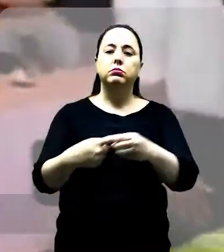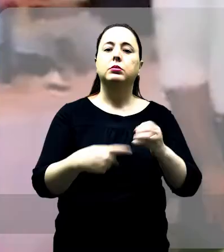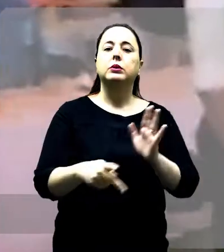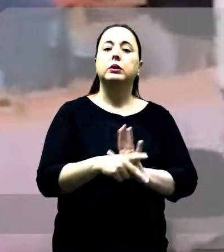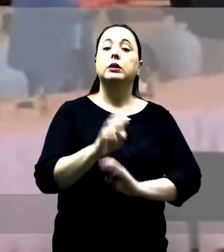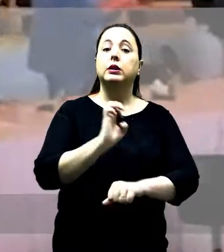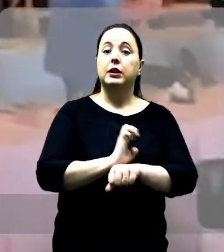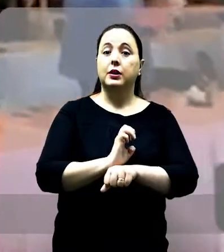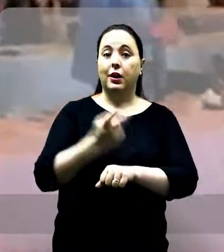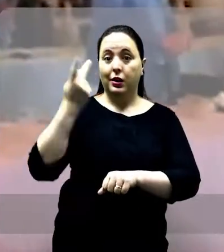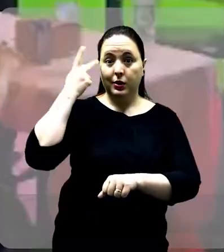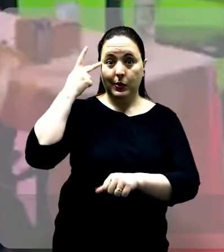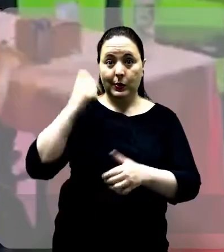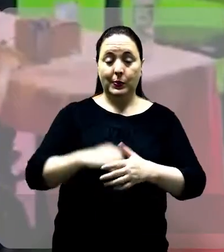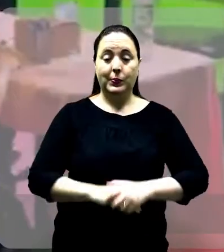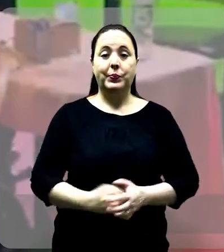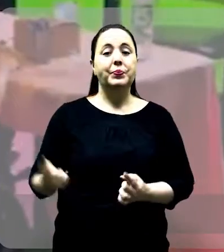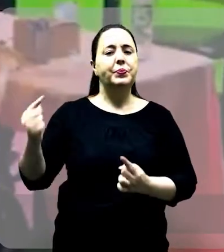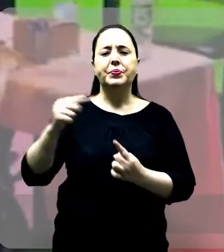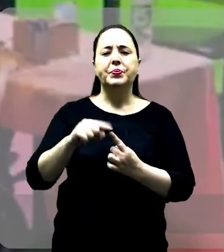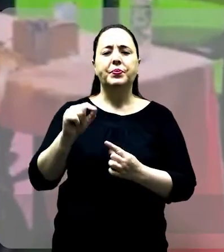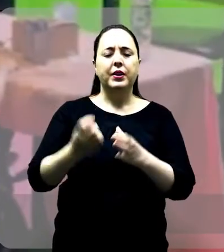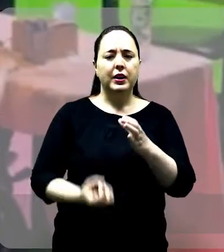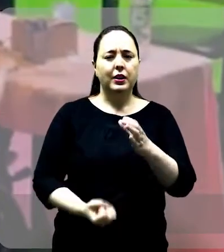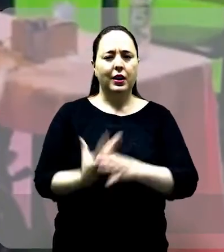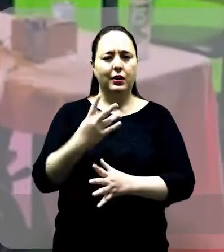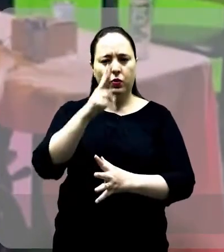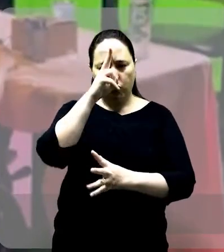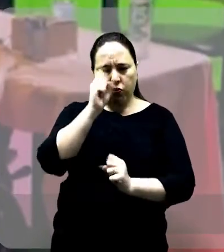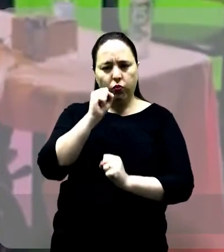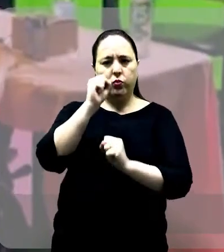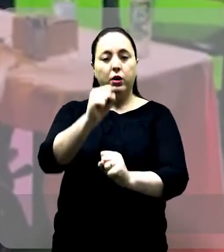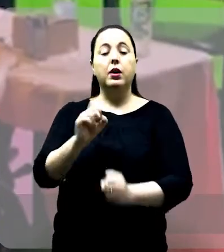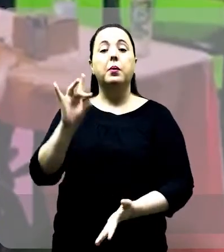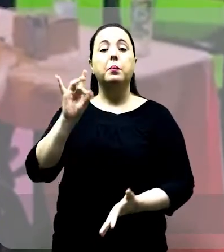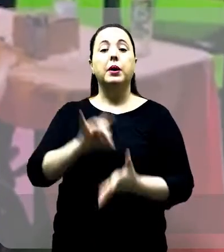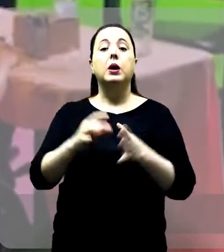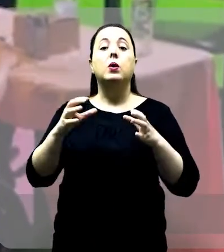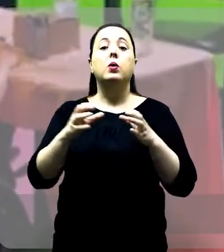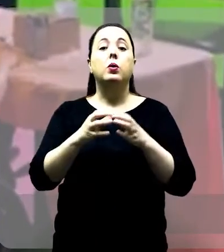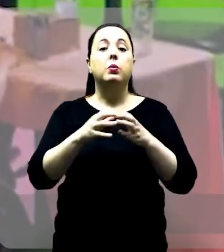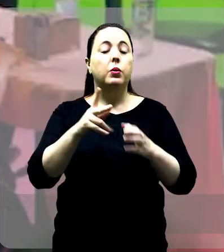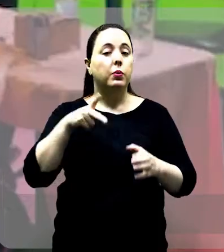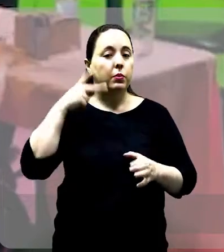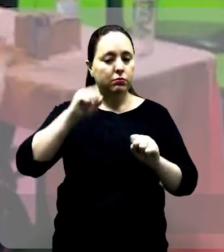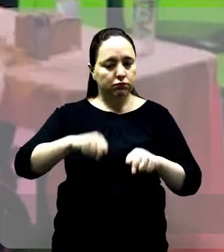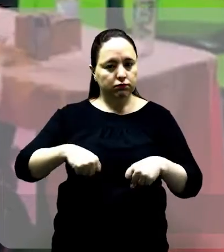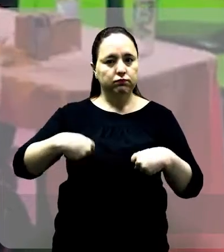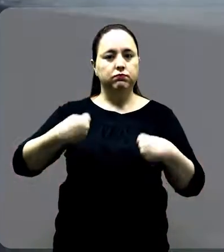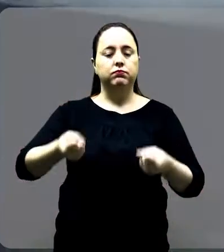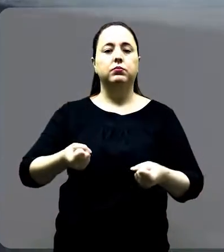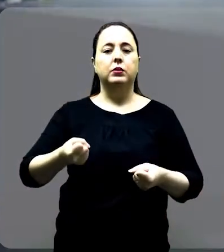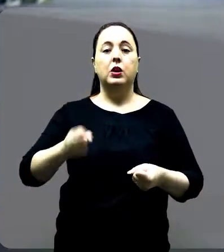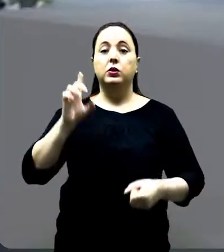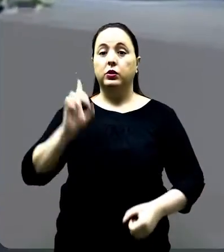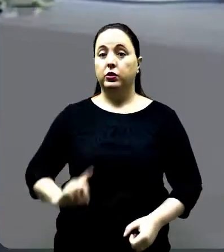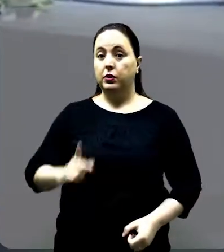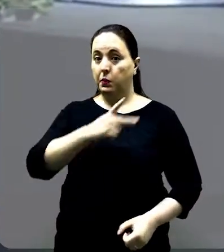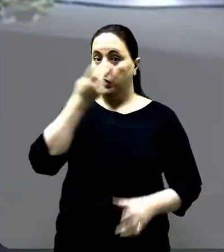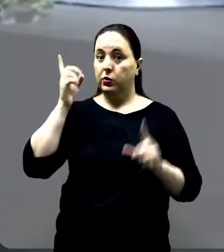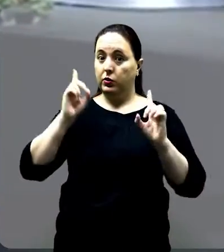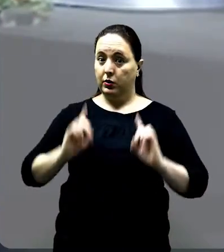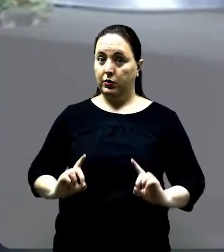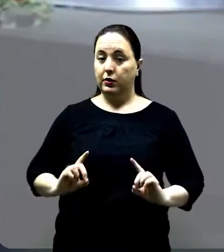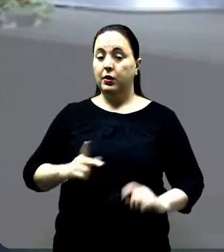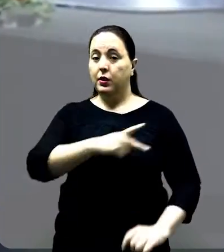cidades do estado de São Paulo. O objetivo foi de fortalecer a implementação de frentes parlamentares de defesa das